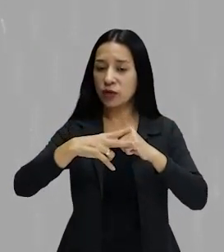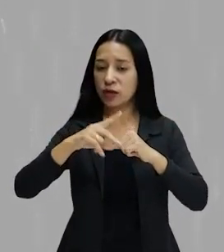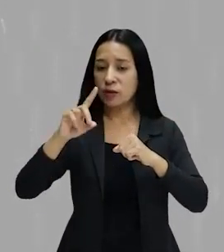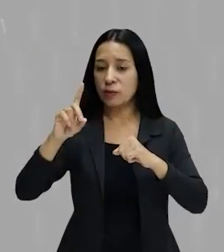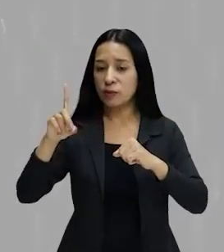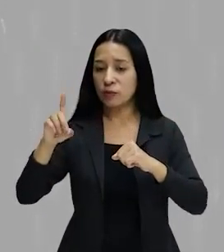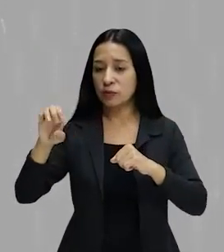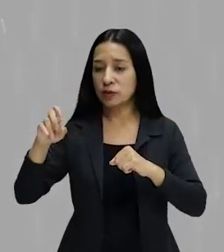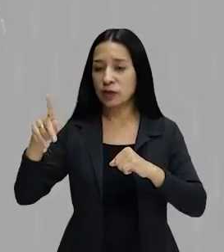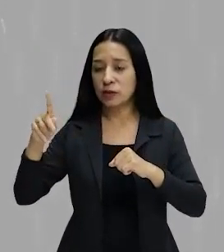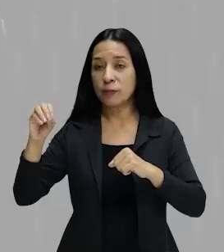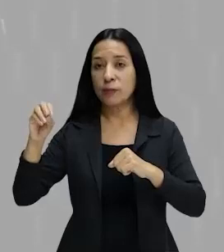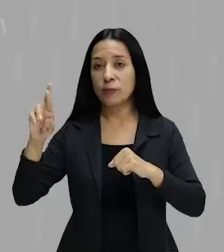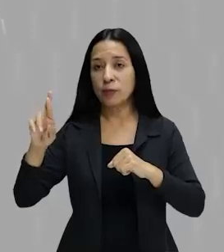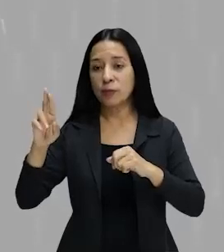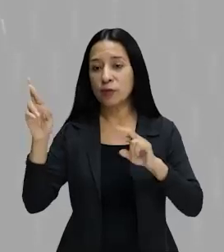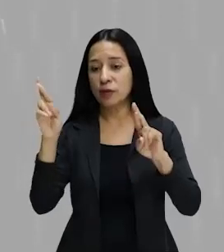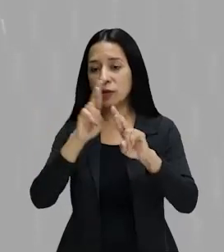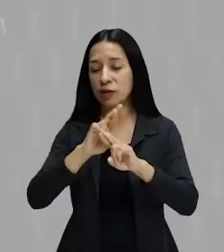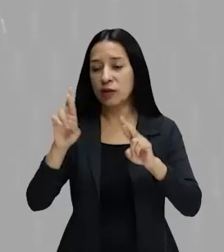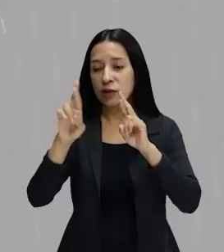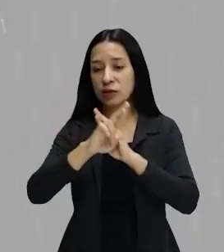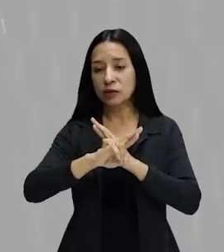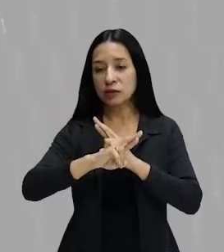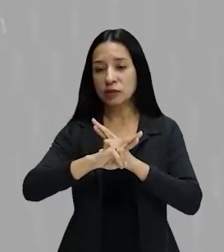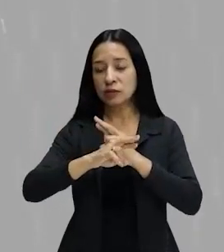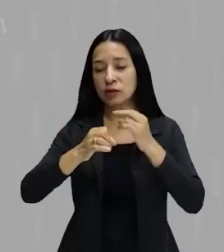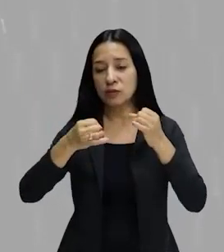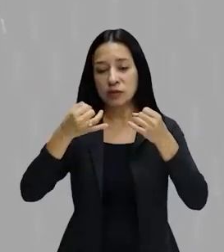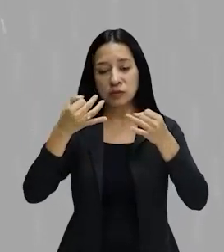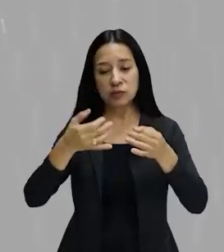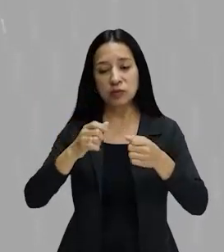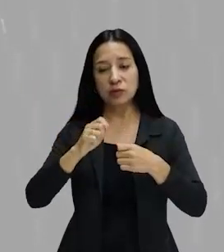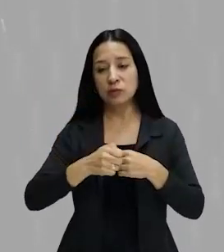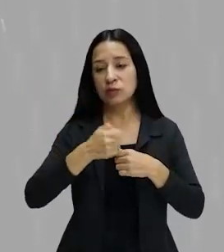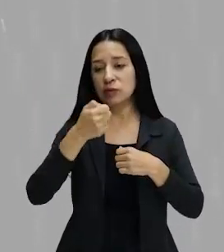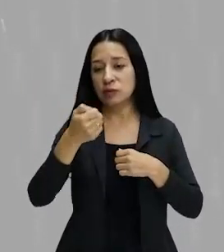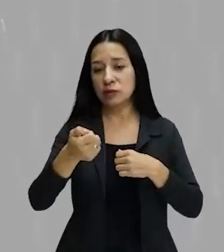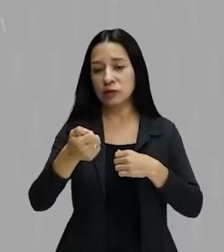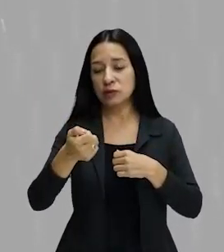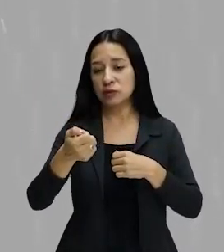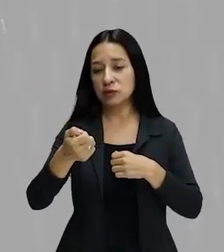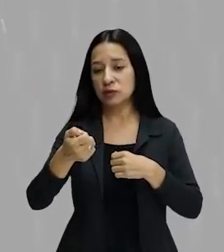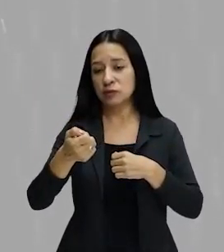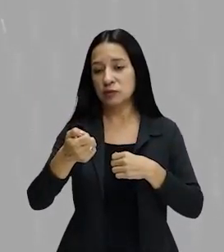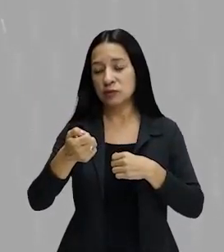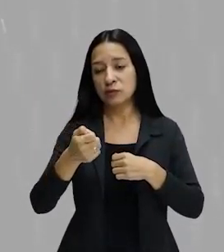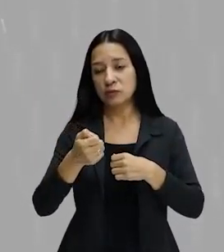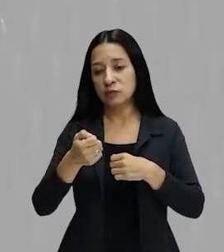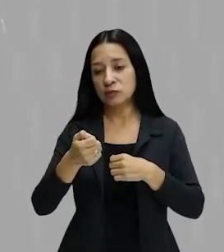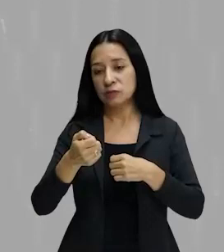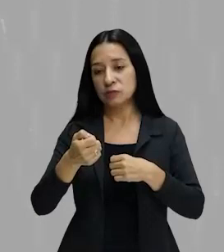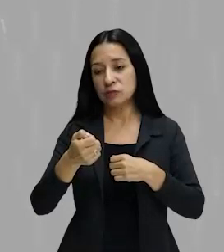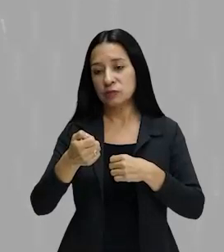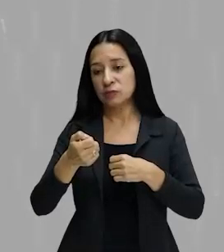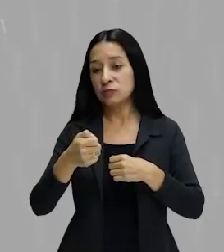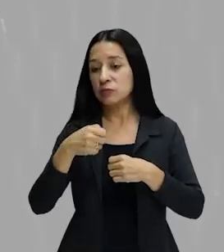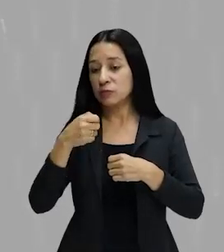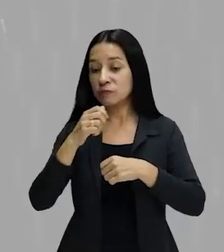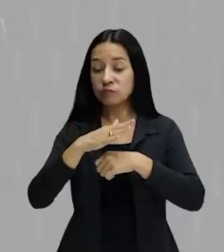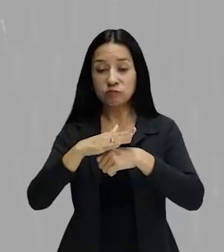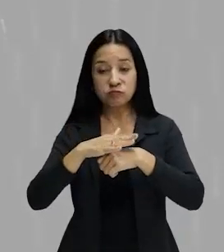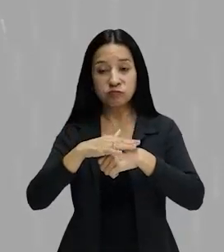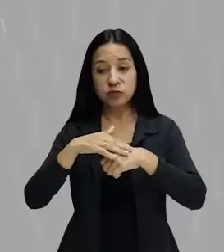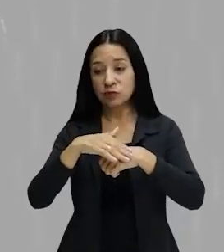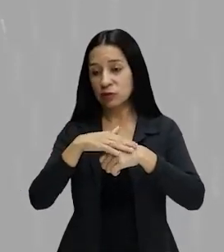relação à fala de um jornalista em relação ao depoimento da ex-presidenta Dilma Rousseff. E também,